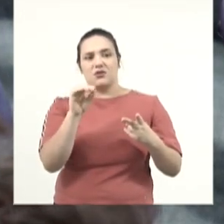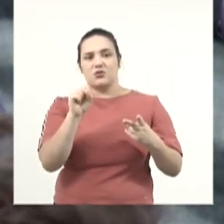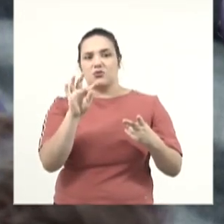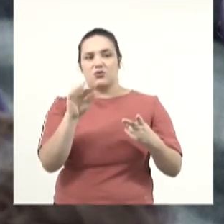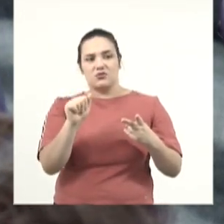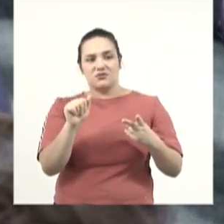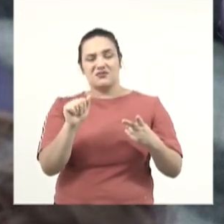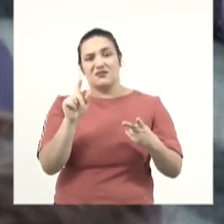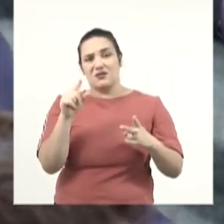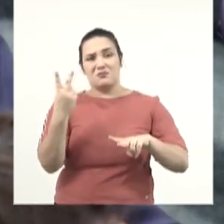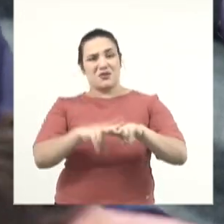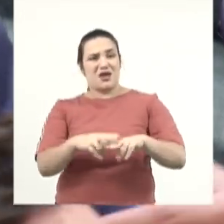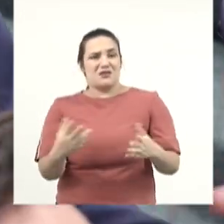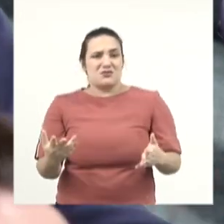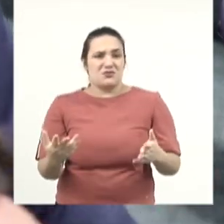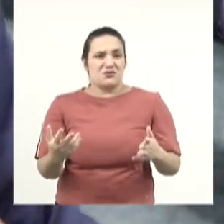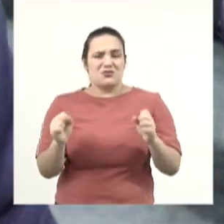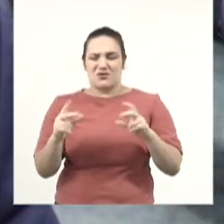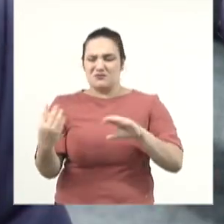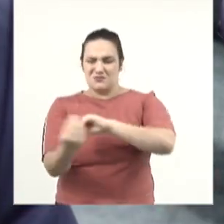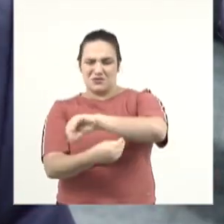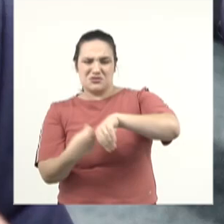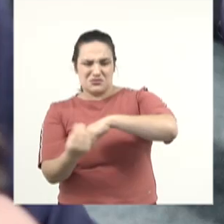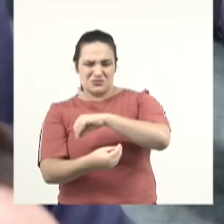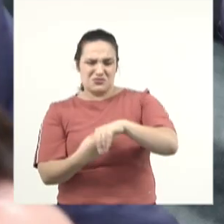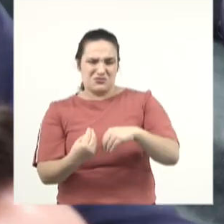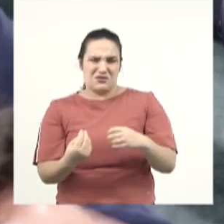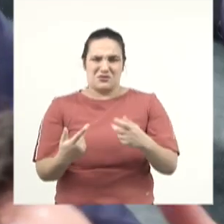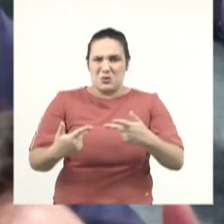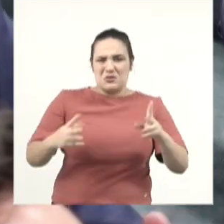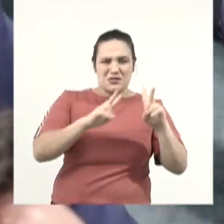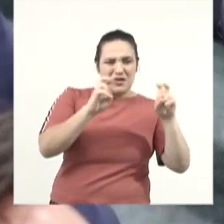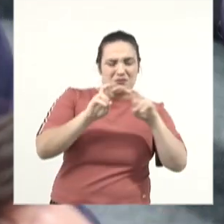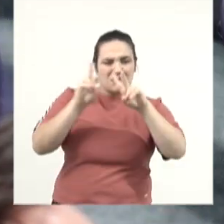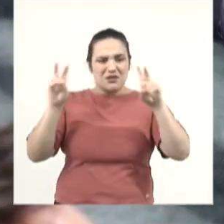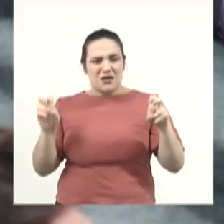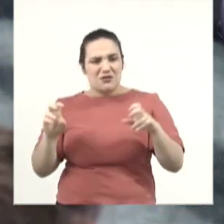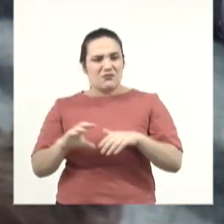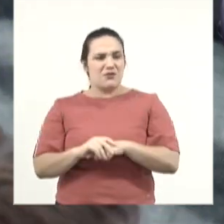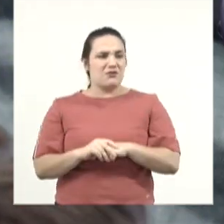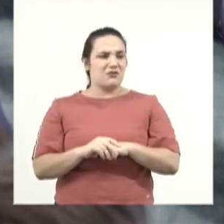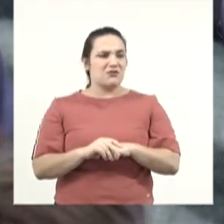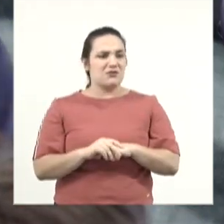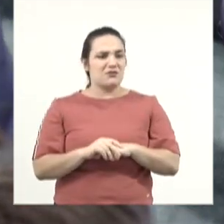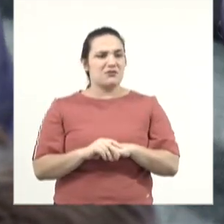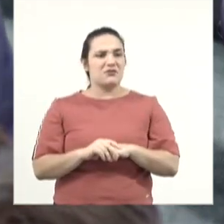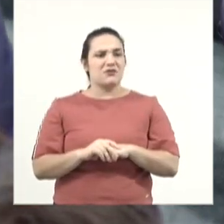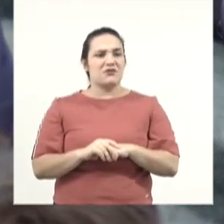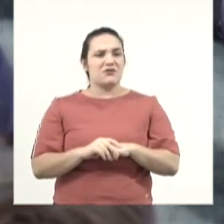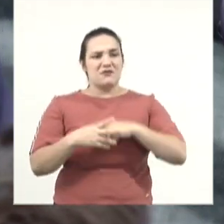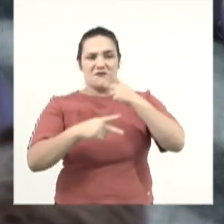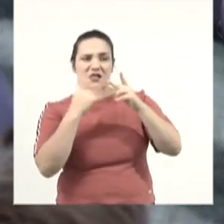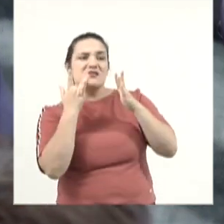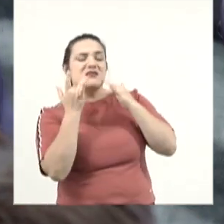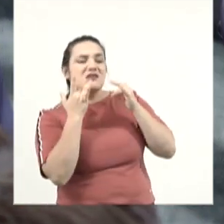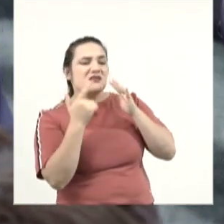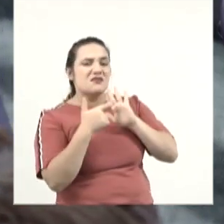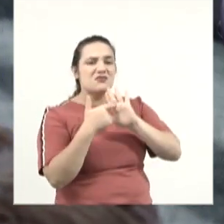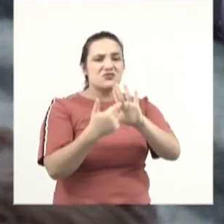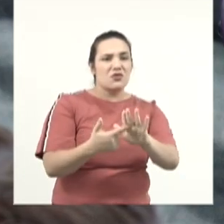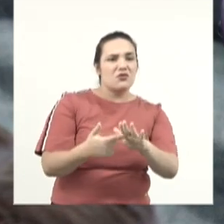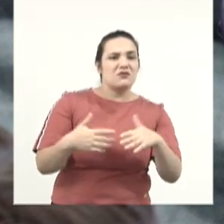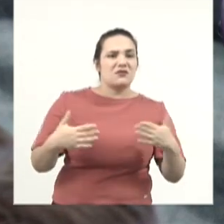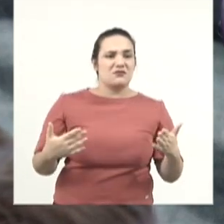Que absurdo é esse? Ele mistura alho com bugalhos, ele joga para a torcida, faz teatro, faz